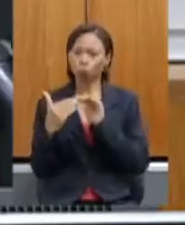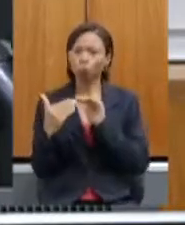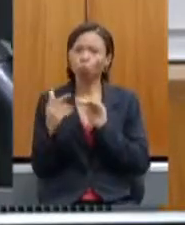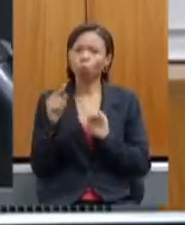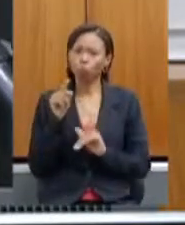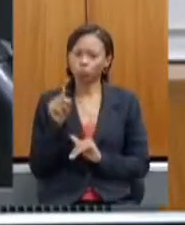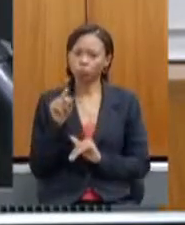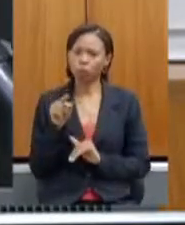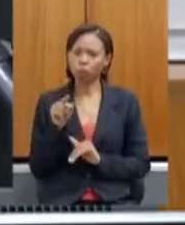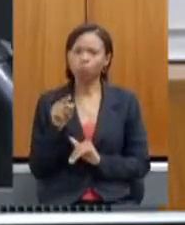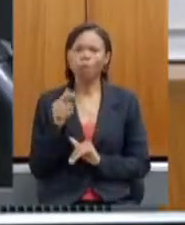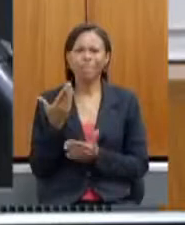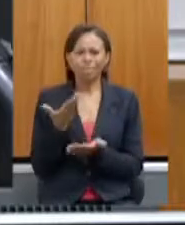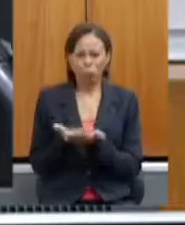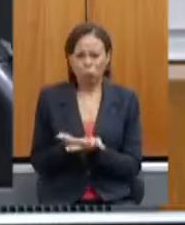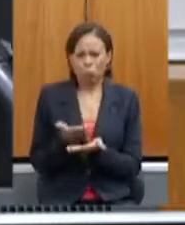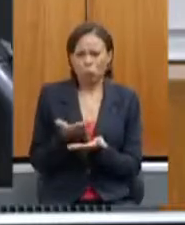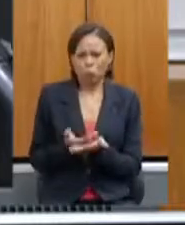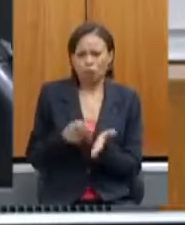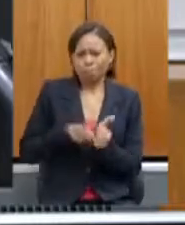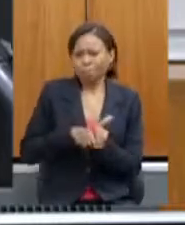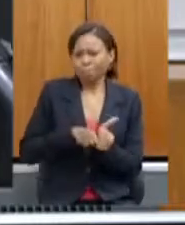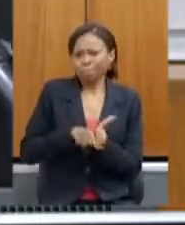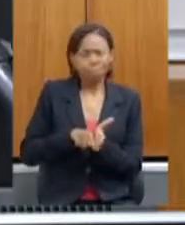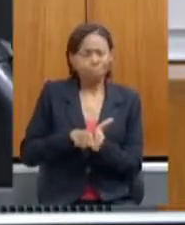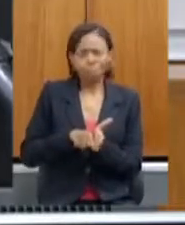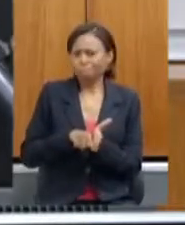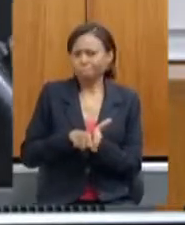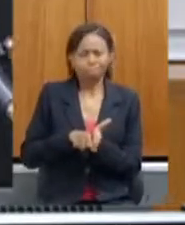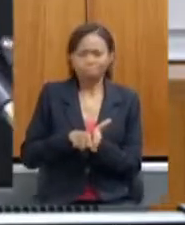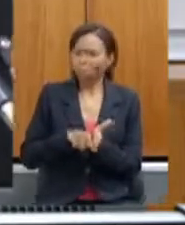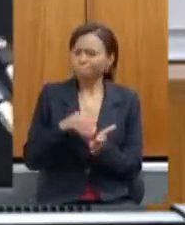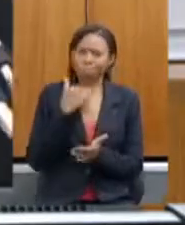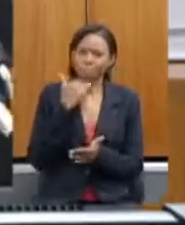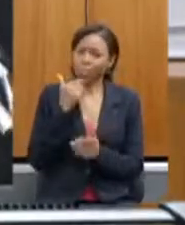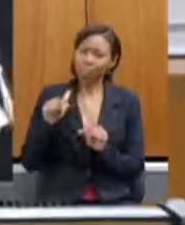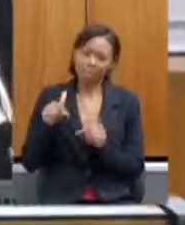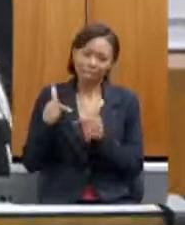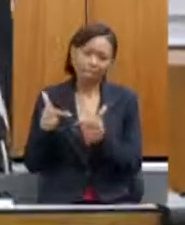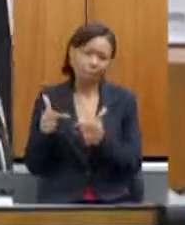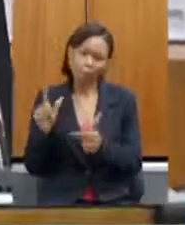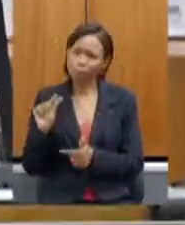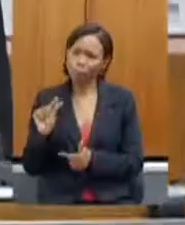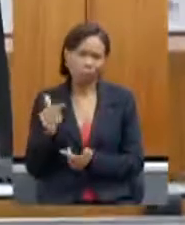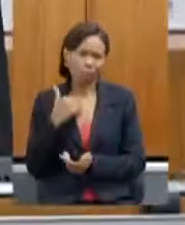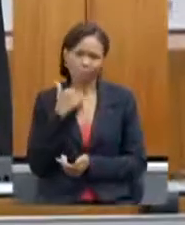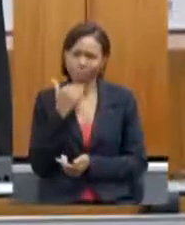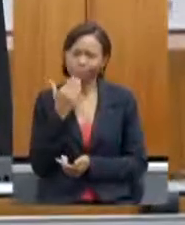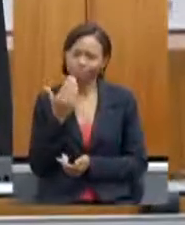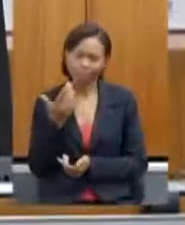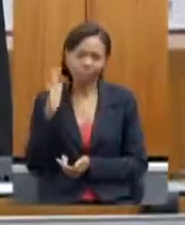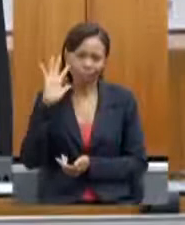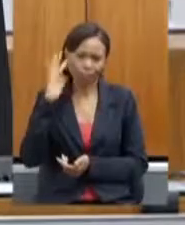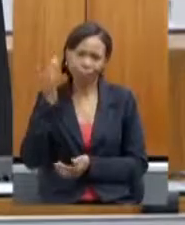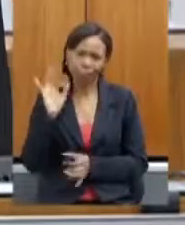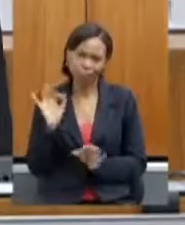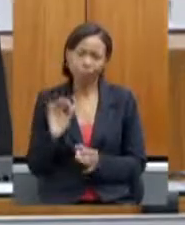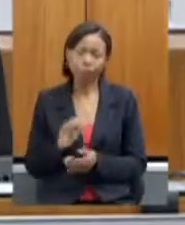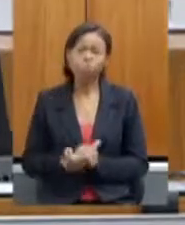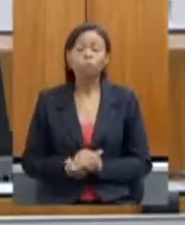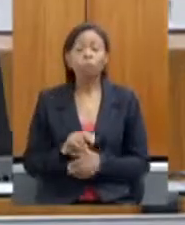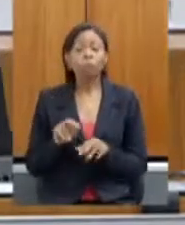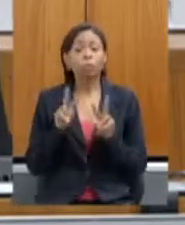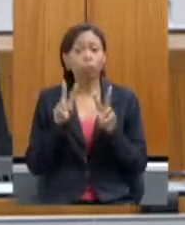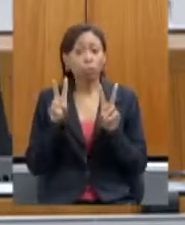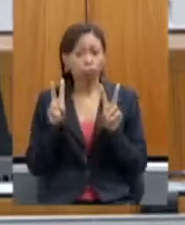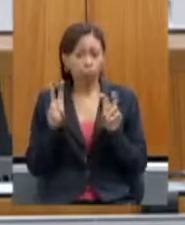acho que estudo demais e a ação de menos não vai nos ajudar a chegar em lugar nenhum. Em relação especificamente